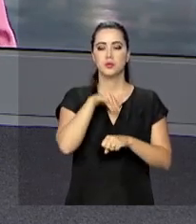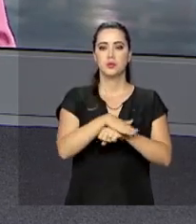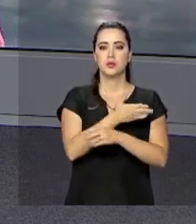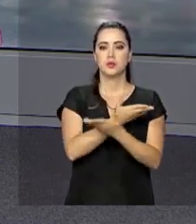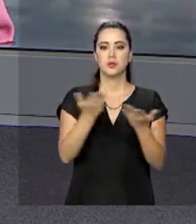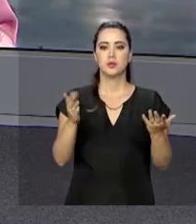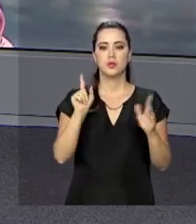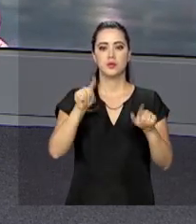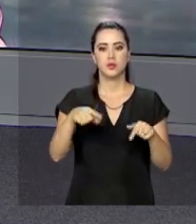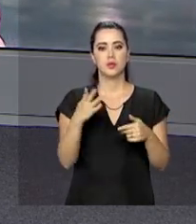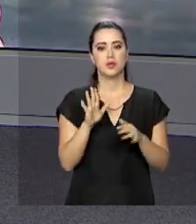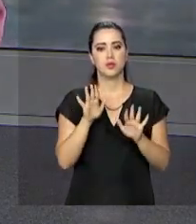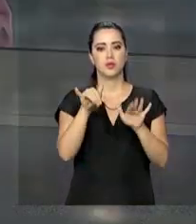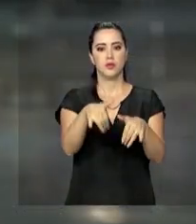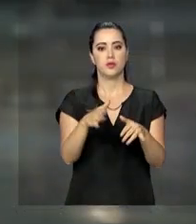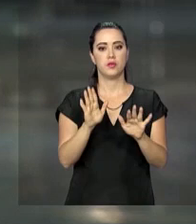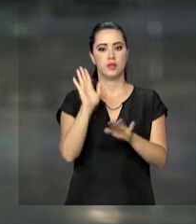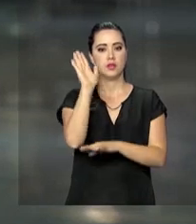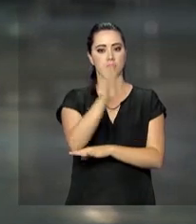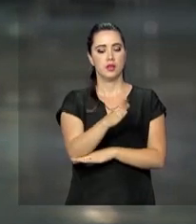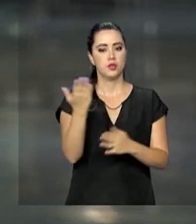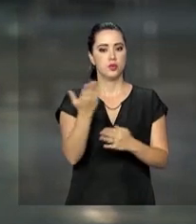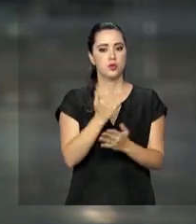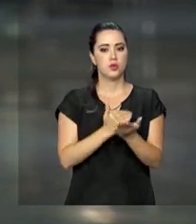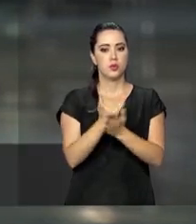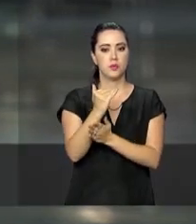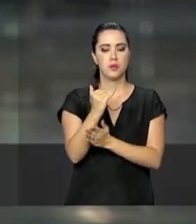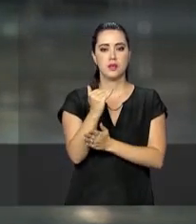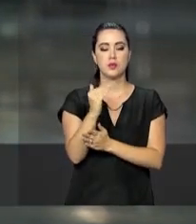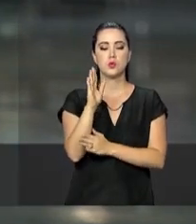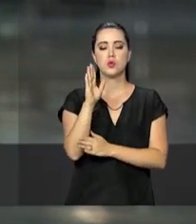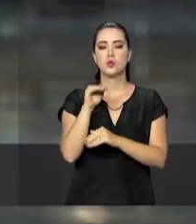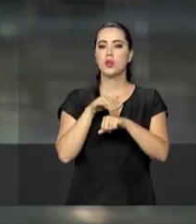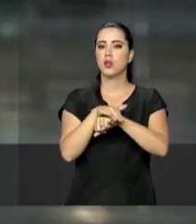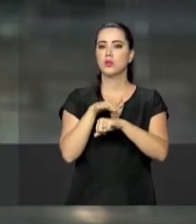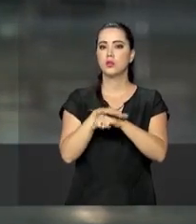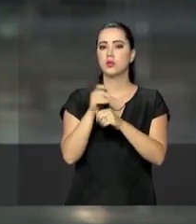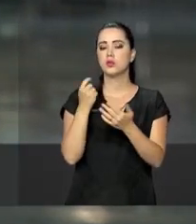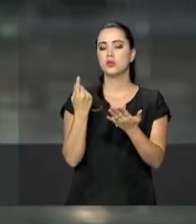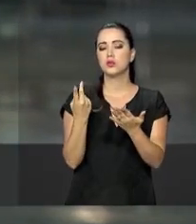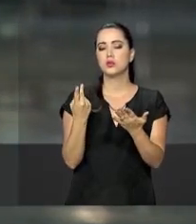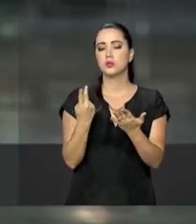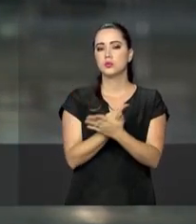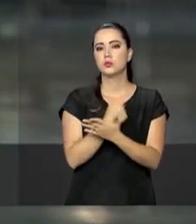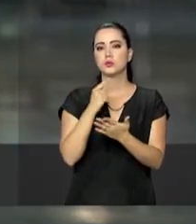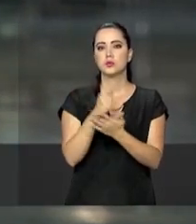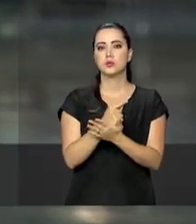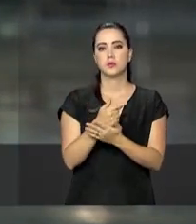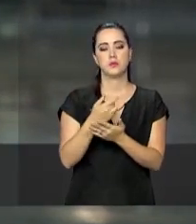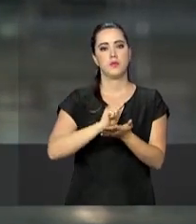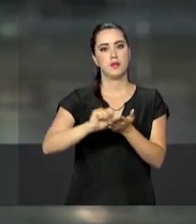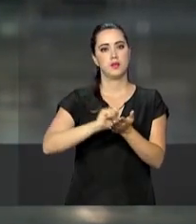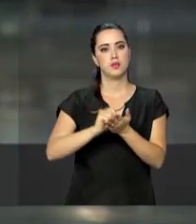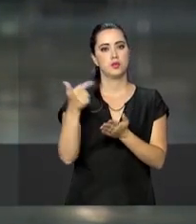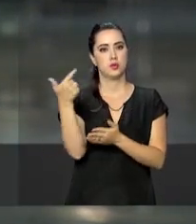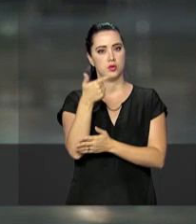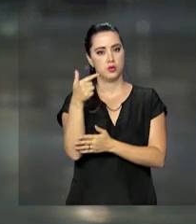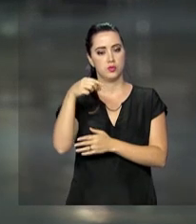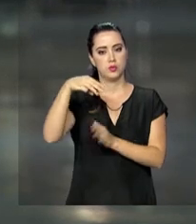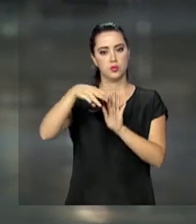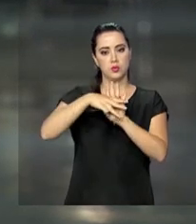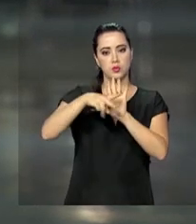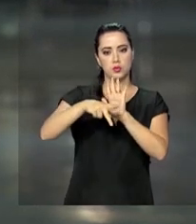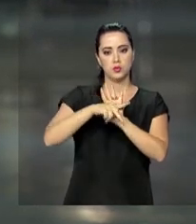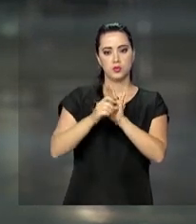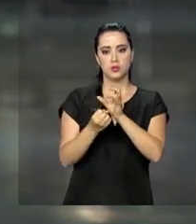a todos. Pois é, no final da tarde, agora início da noite, foi realizada essa cerimônia para assinatura das duas medidas provisórias. Uma que cria a